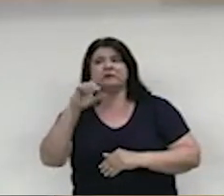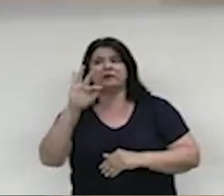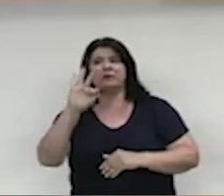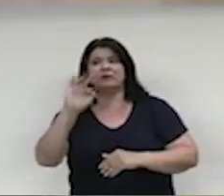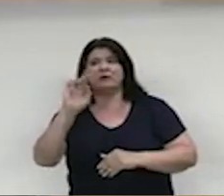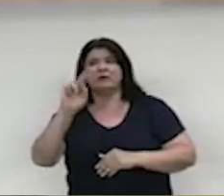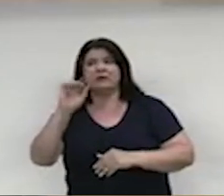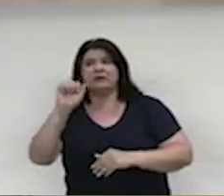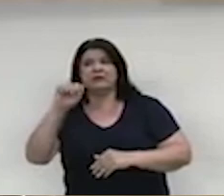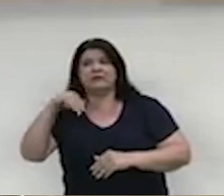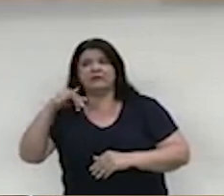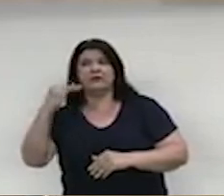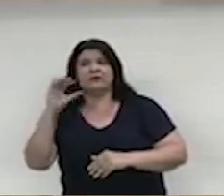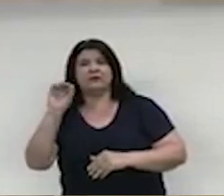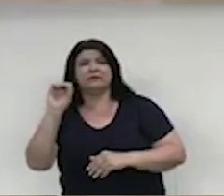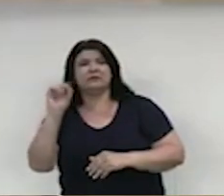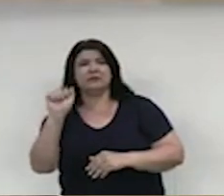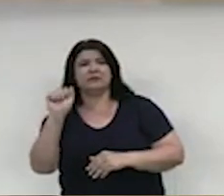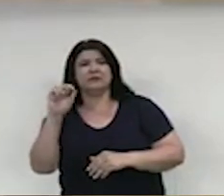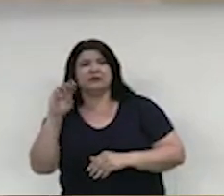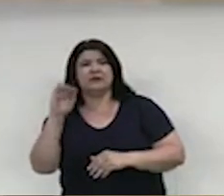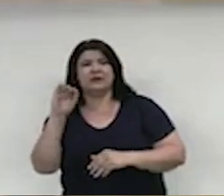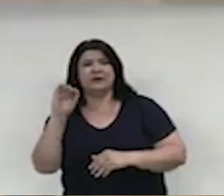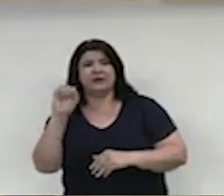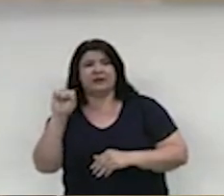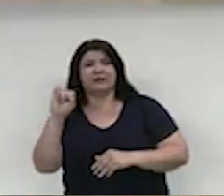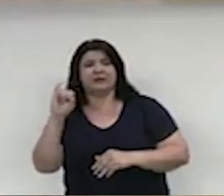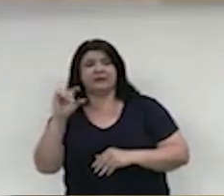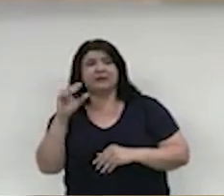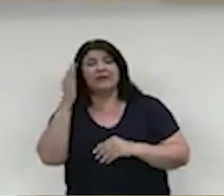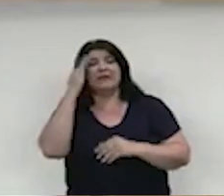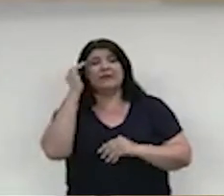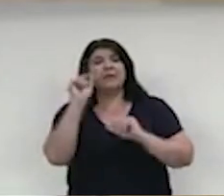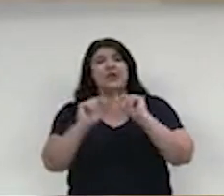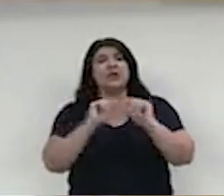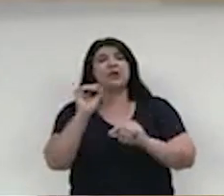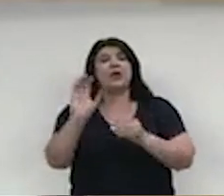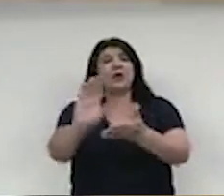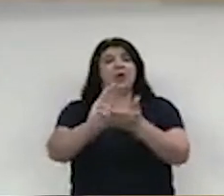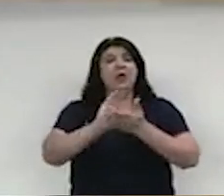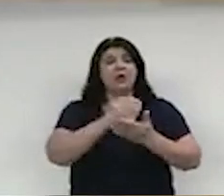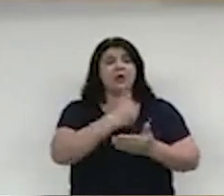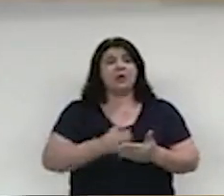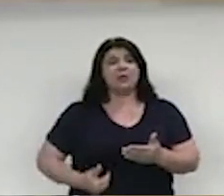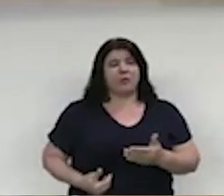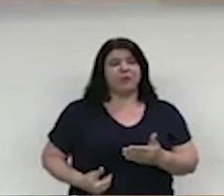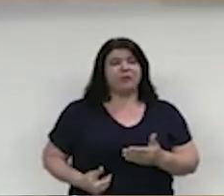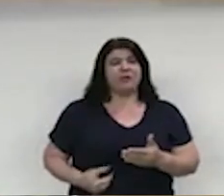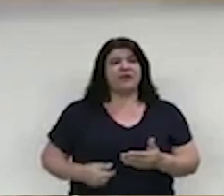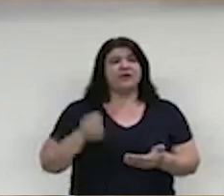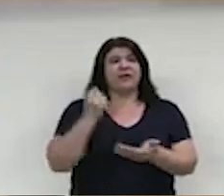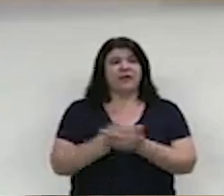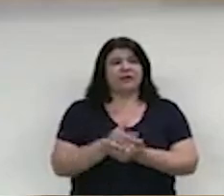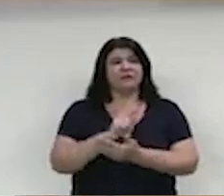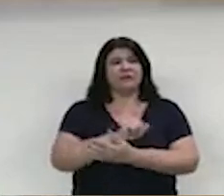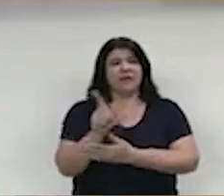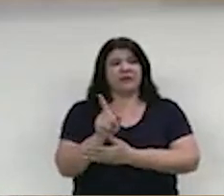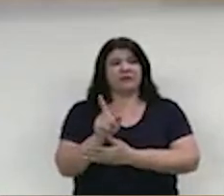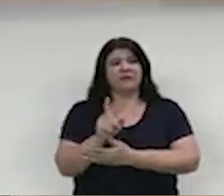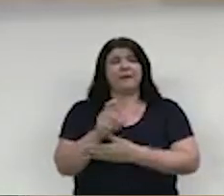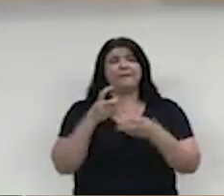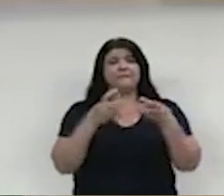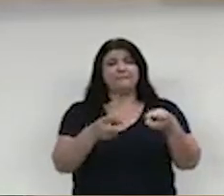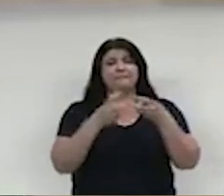fiscalização de recursos públicos, o direito constitucional de fiscalização de recursos públicos, constatou os fatos que seguem.